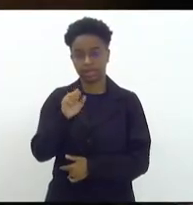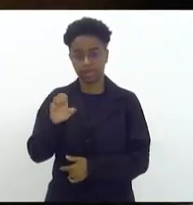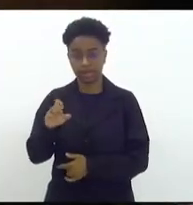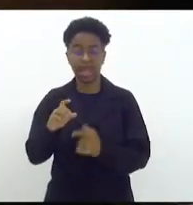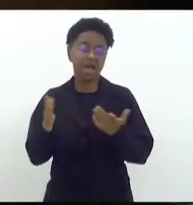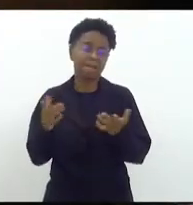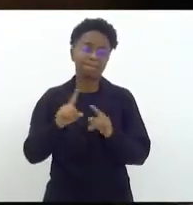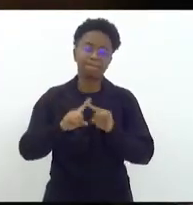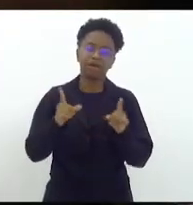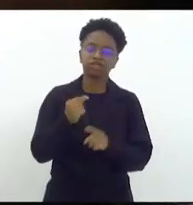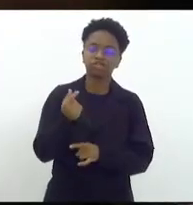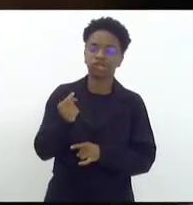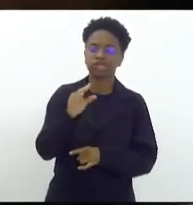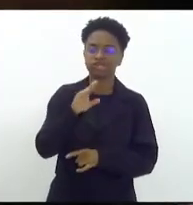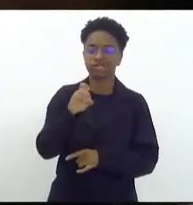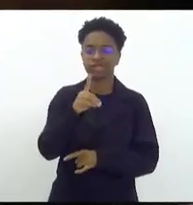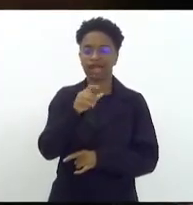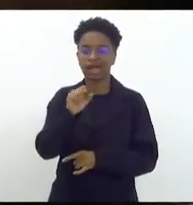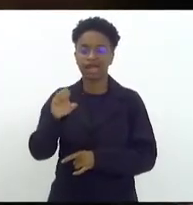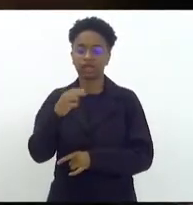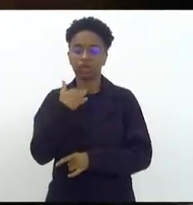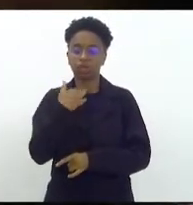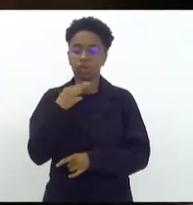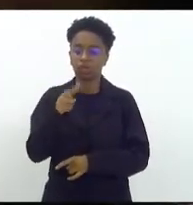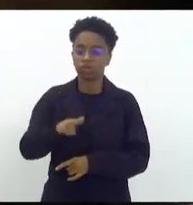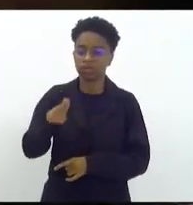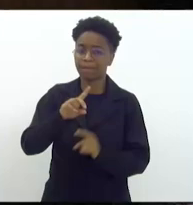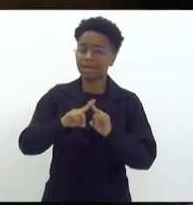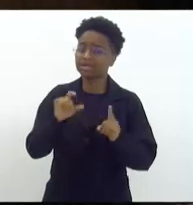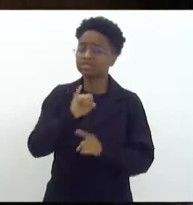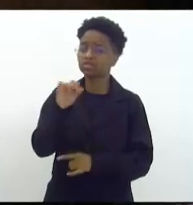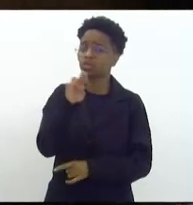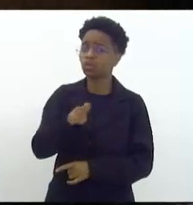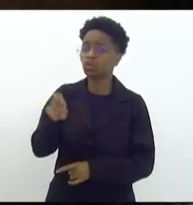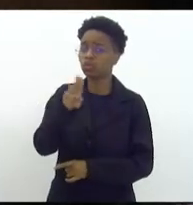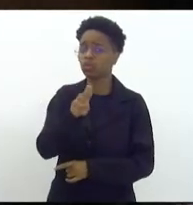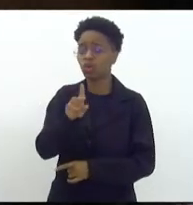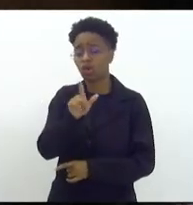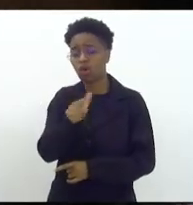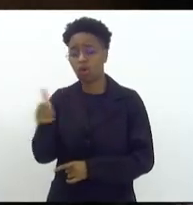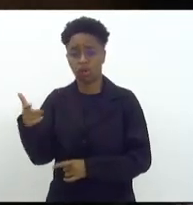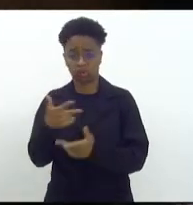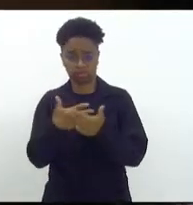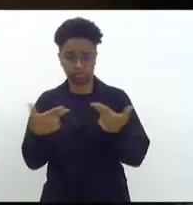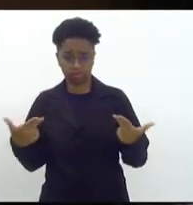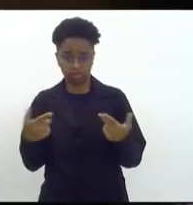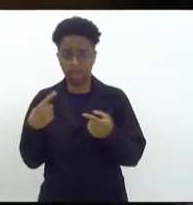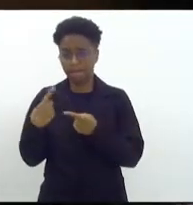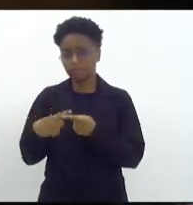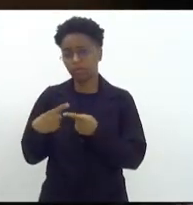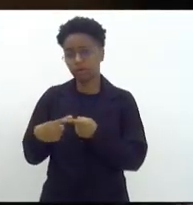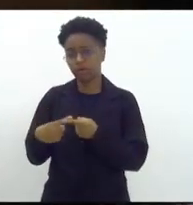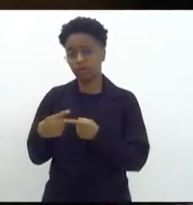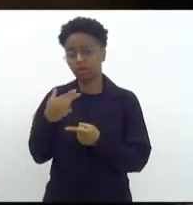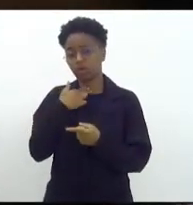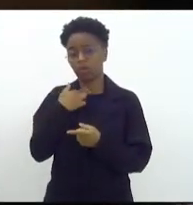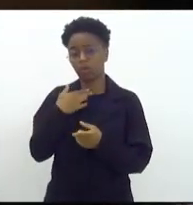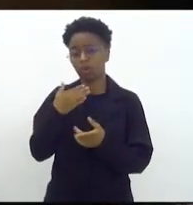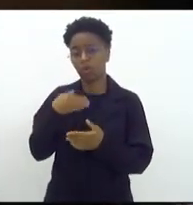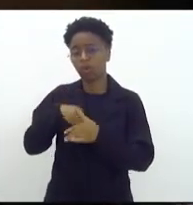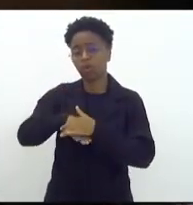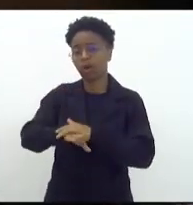mas o dinheiro da CEDAI não podia ser utilizado. Mas se o dinheiro da CEDAI foi utilizado em outra atividade, por que não reservou no